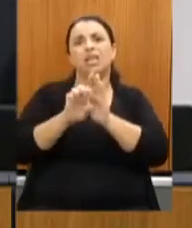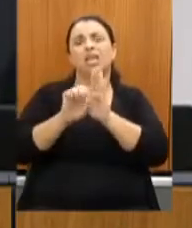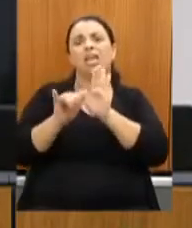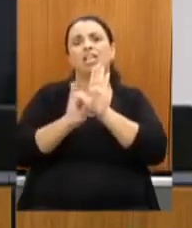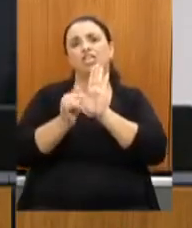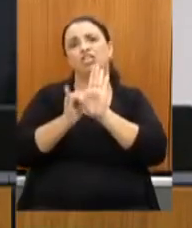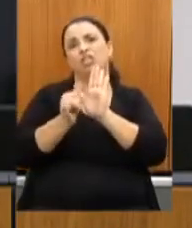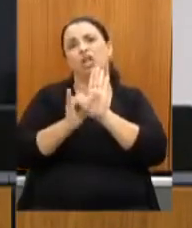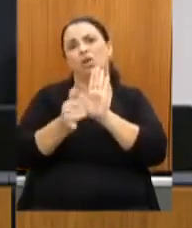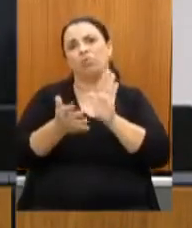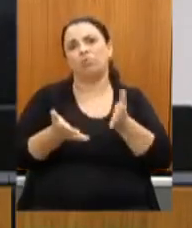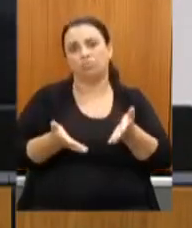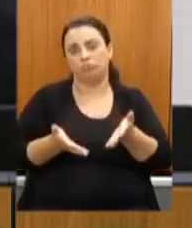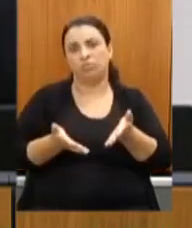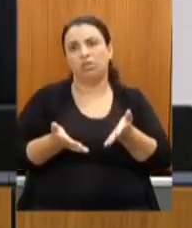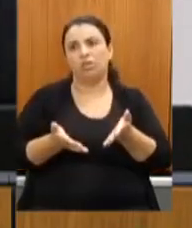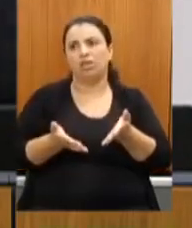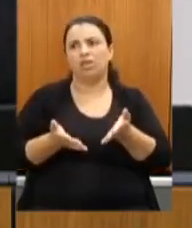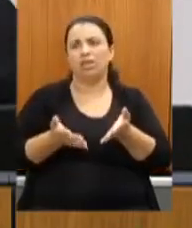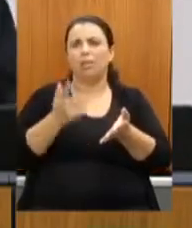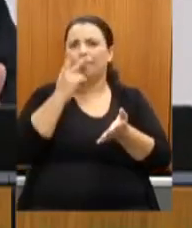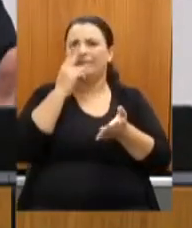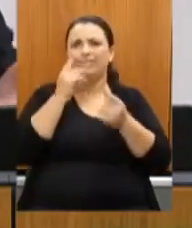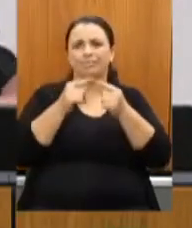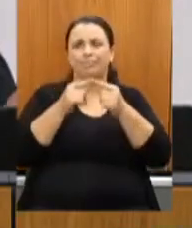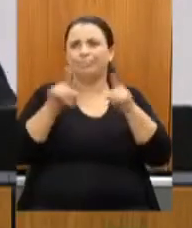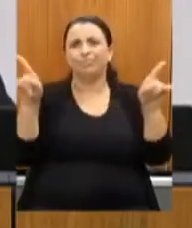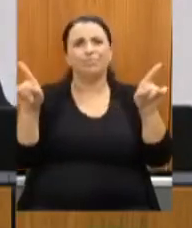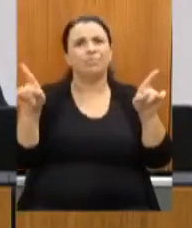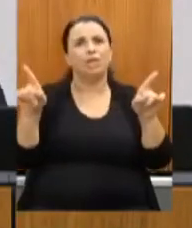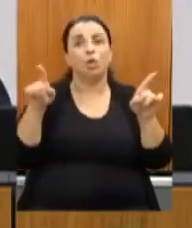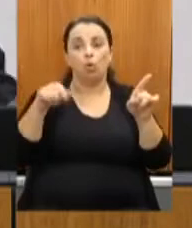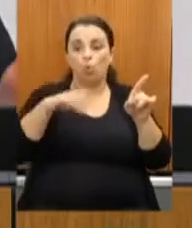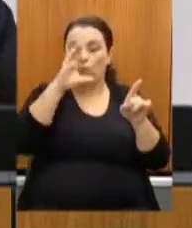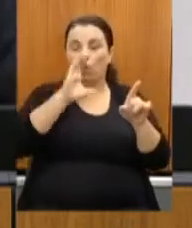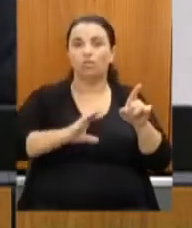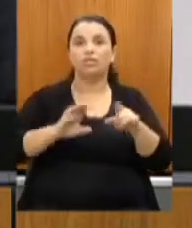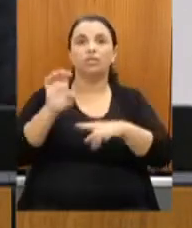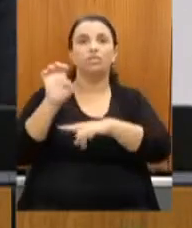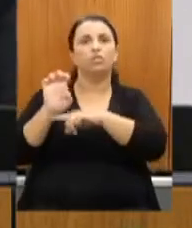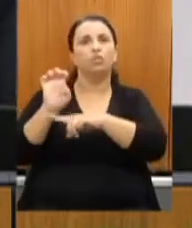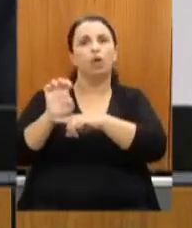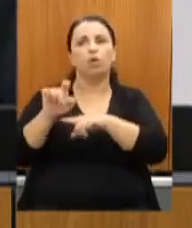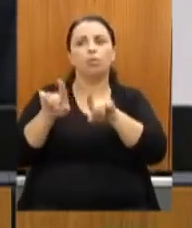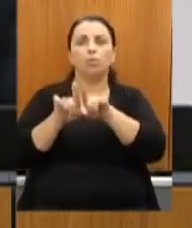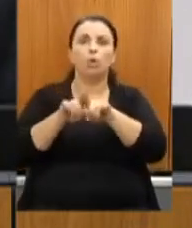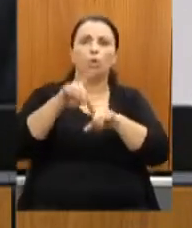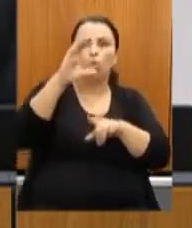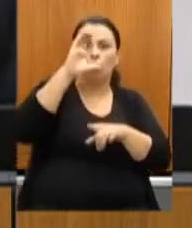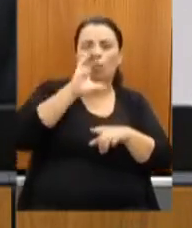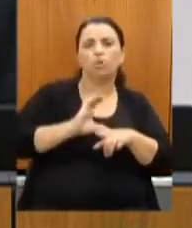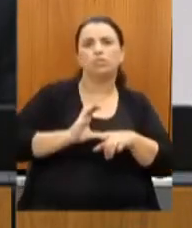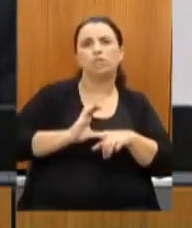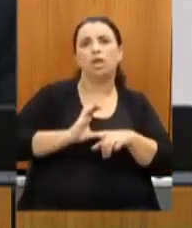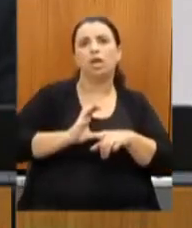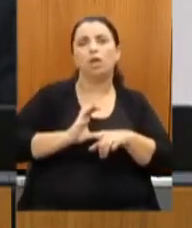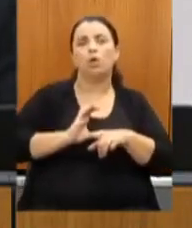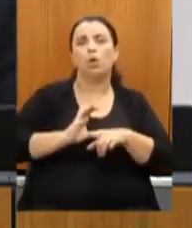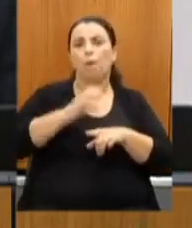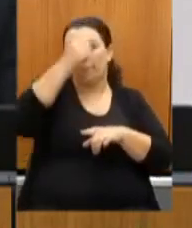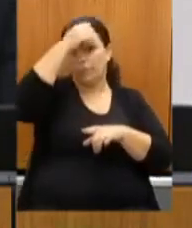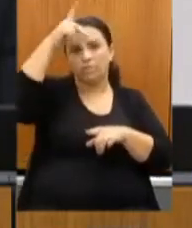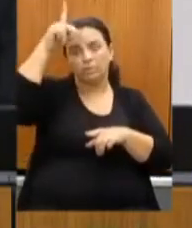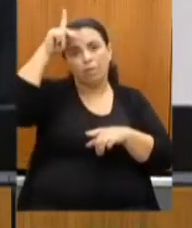porque esses conselhos, não só estadual, mas os conselhos também a nível municipal, são compostos de